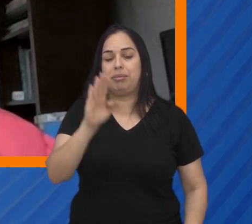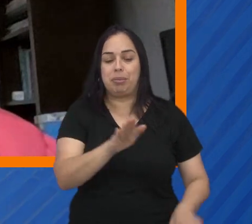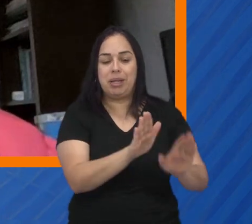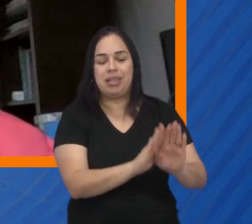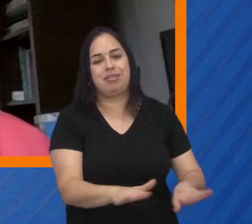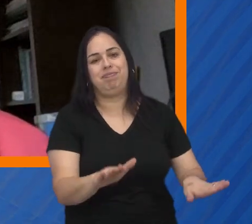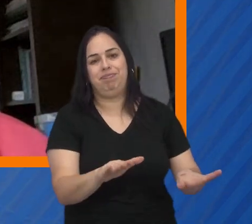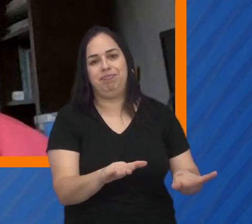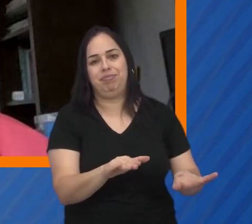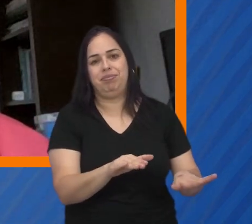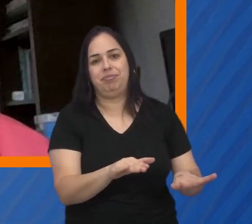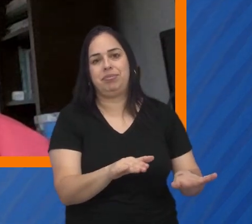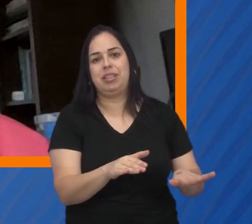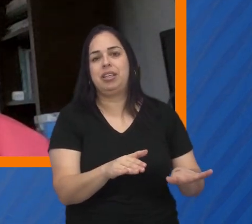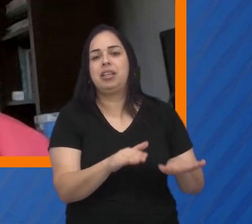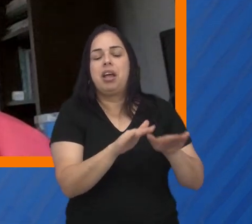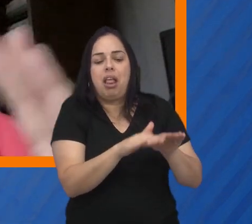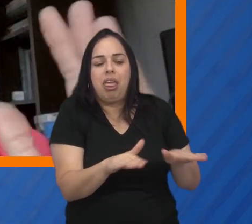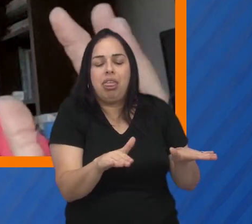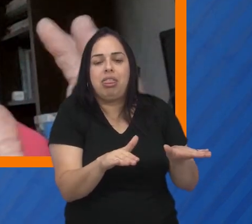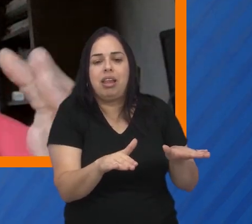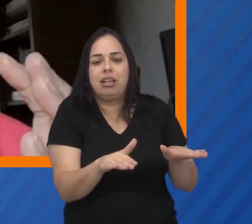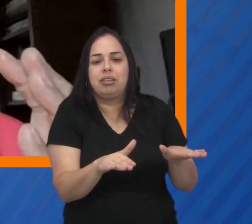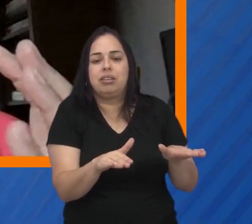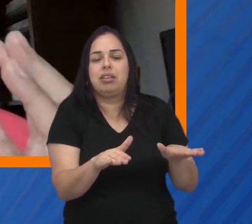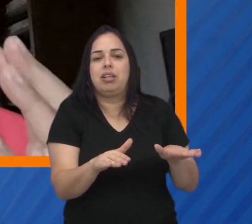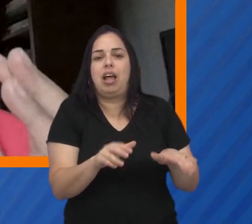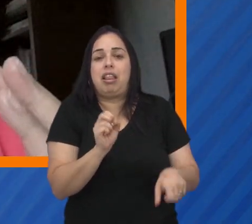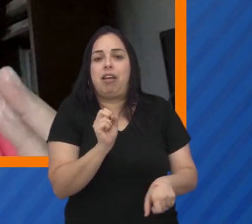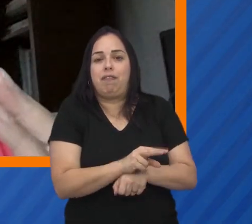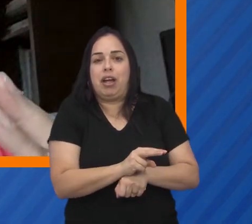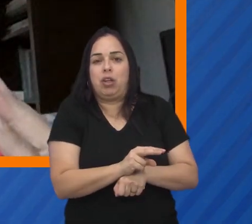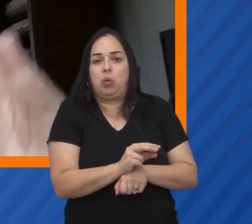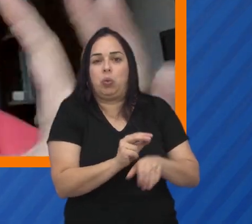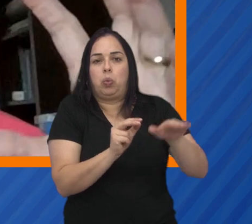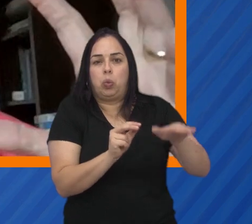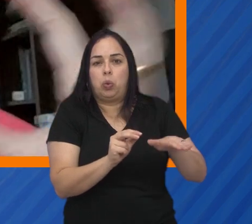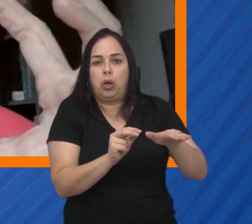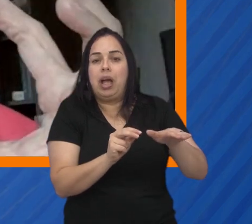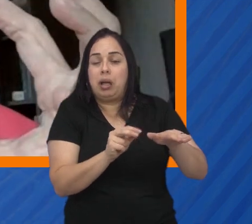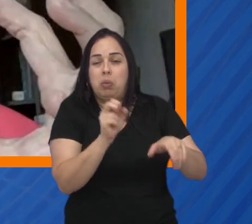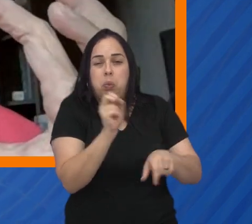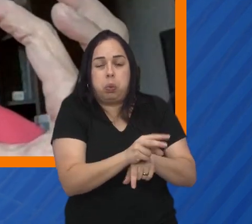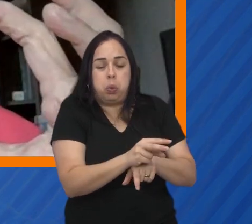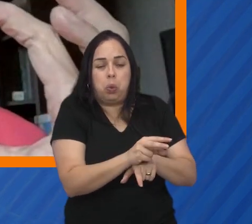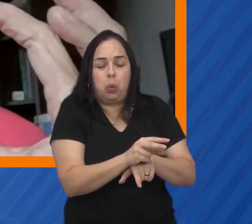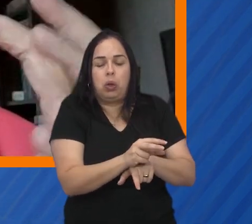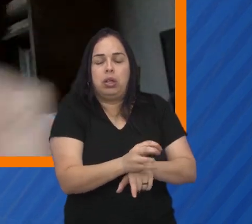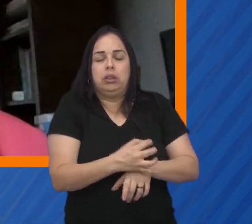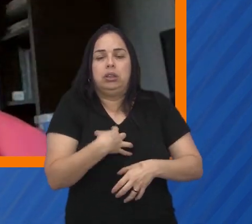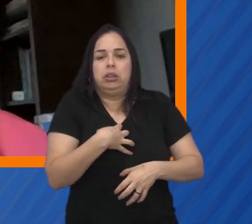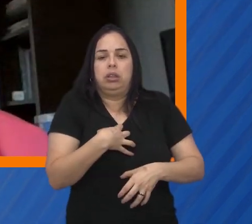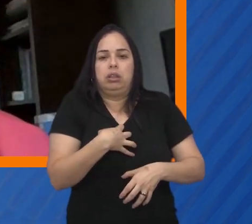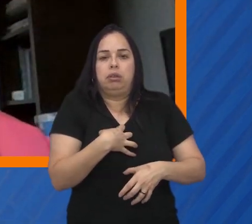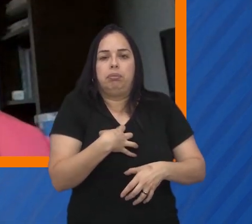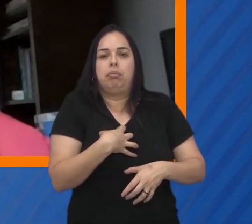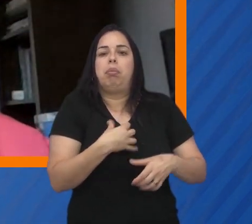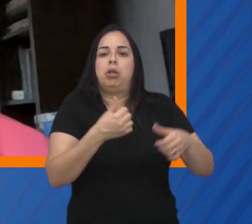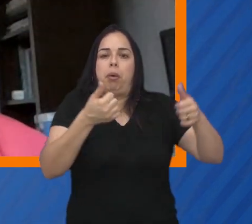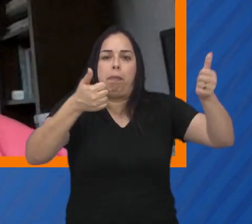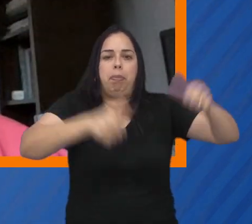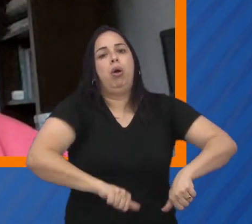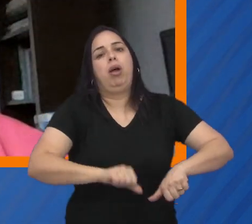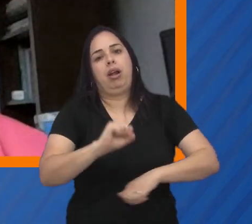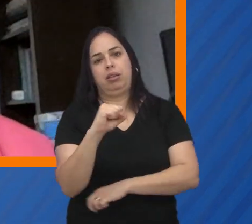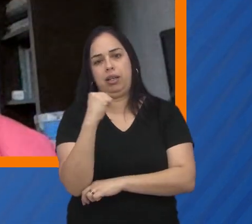principalmente nas crianças, que são menorzinhas. Então, entra o veneno, ele fica concentrado e a